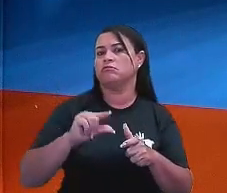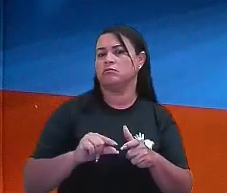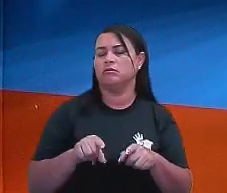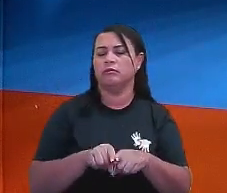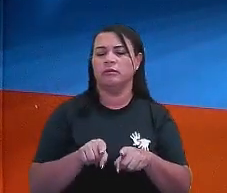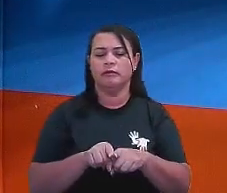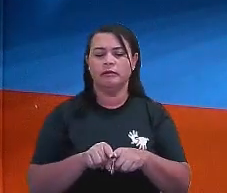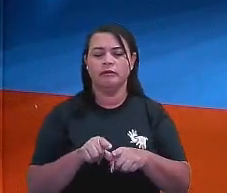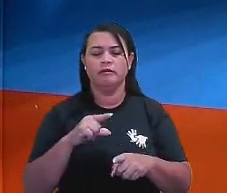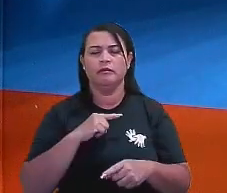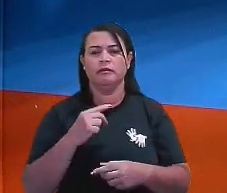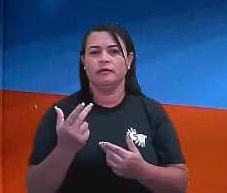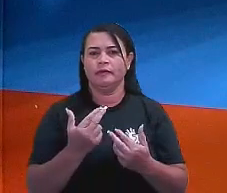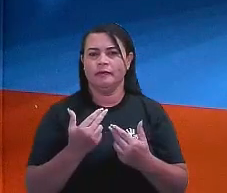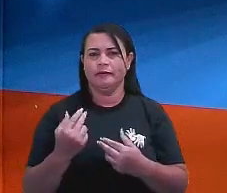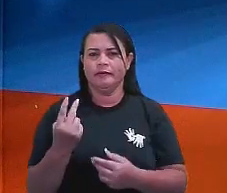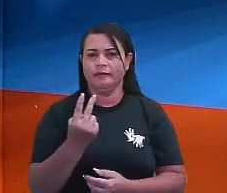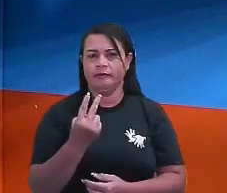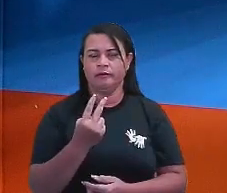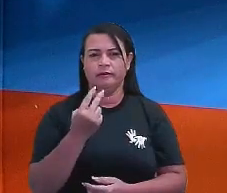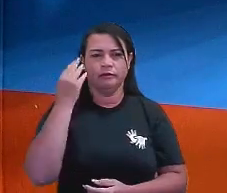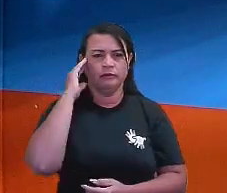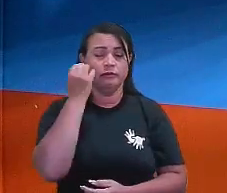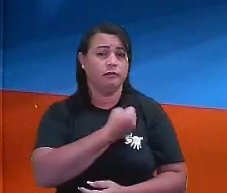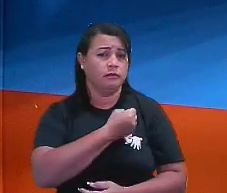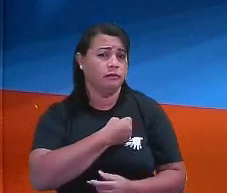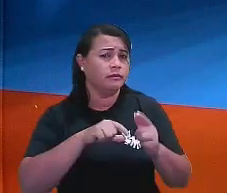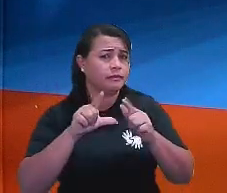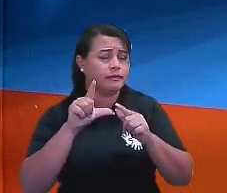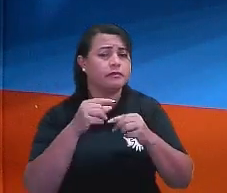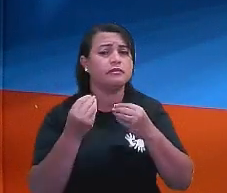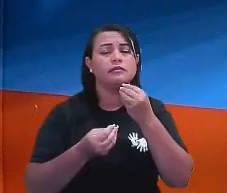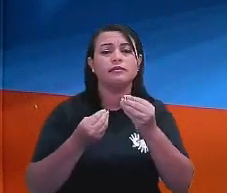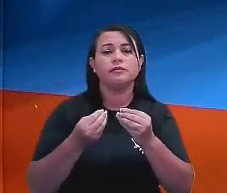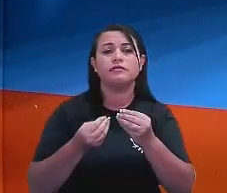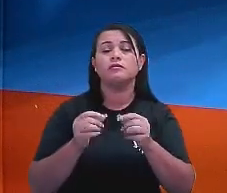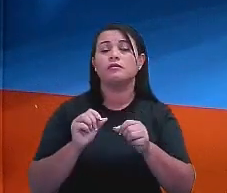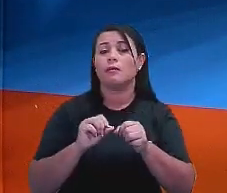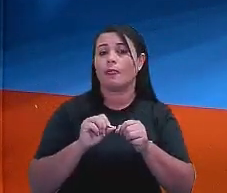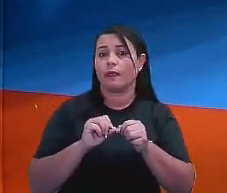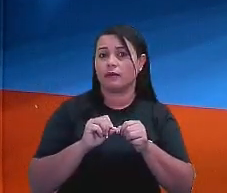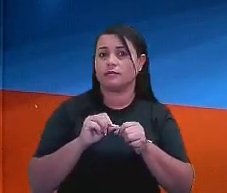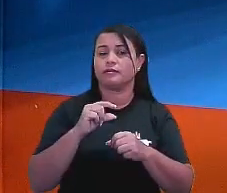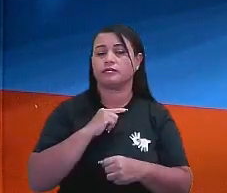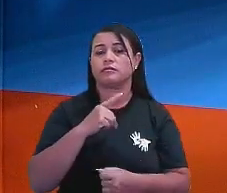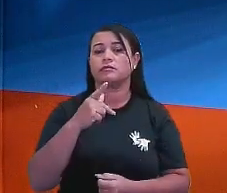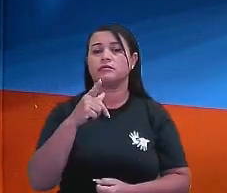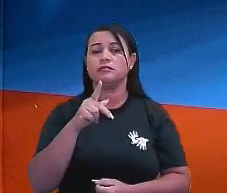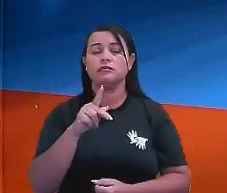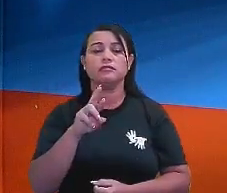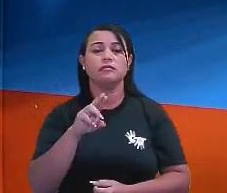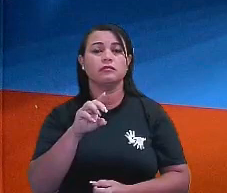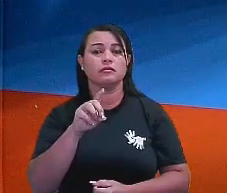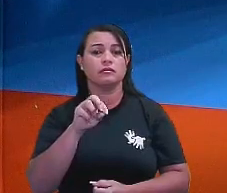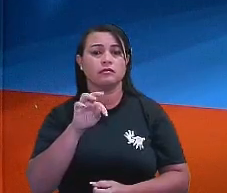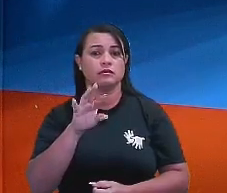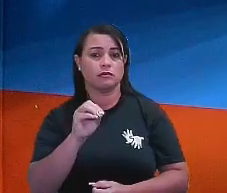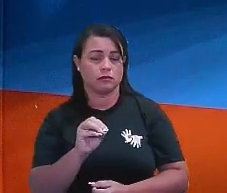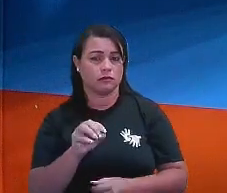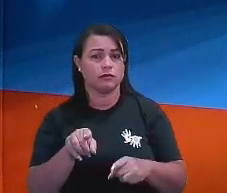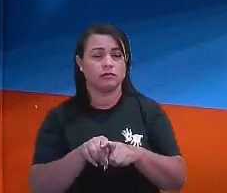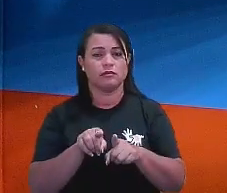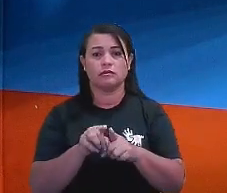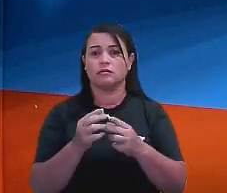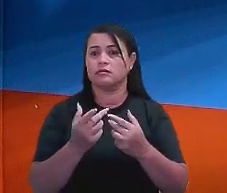igualdade entre essas duas razões. Então, o a gente vai fazer aqui? Então, o produto dos extremos é igual ao produto